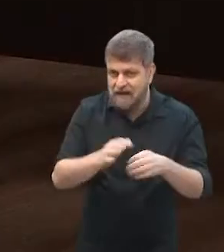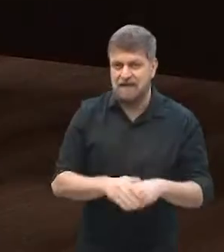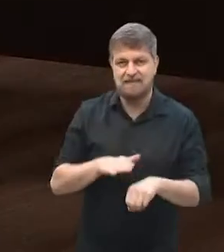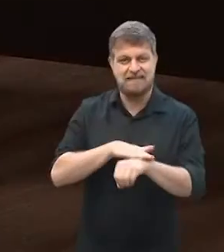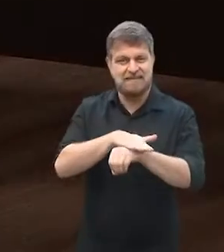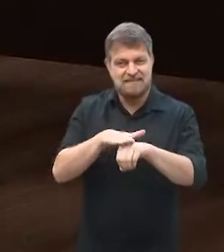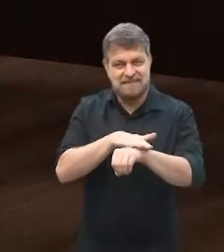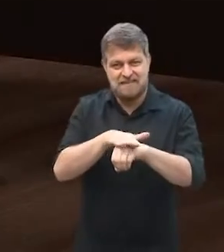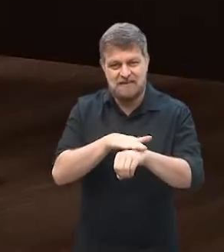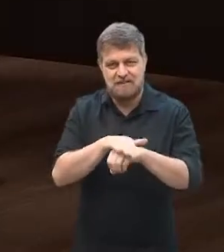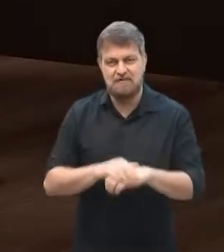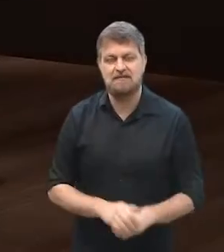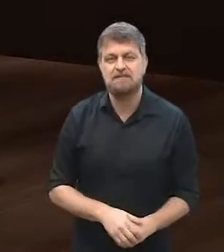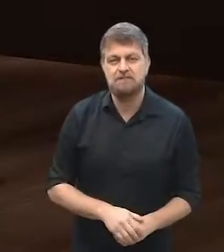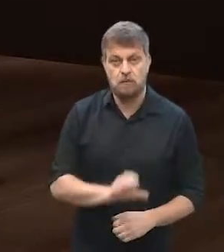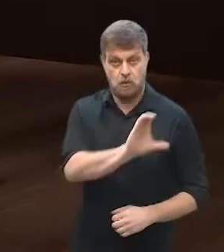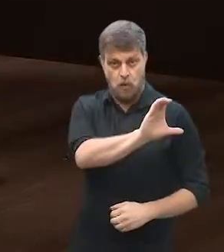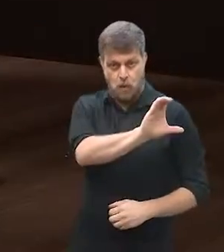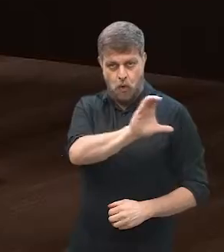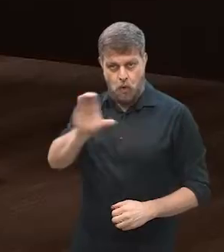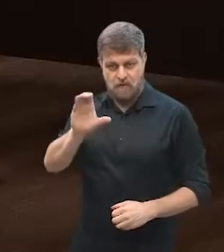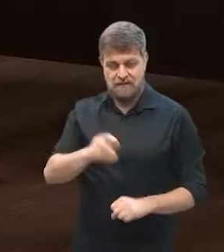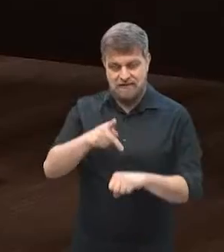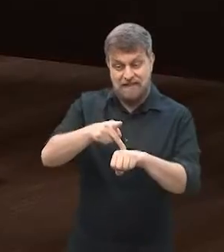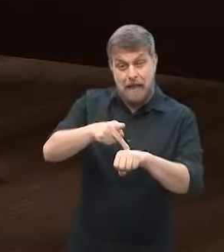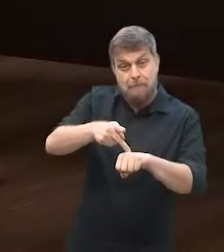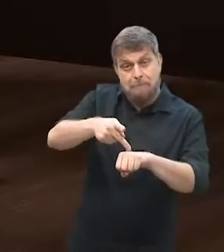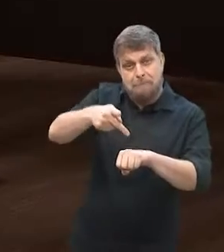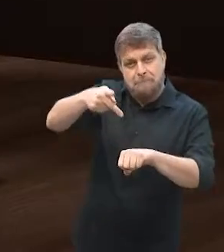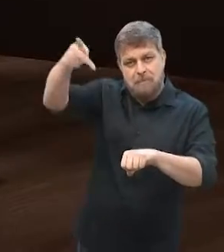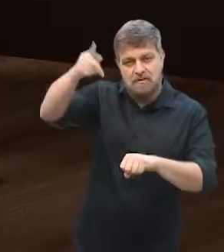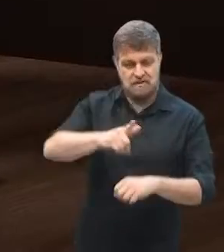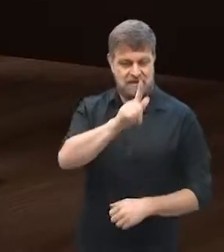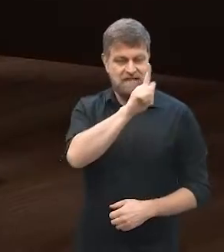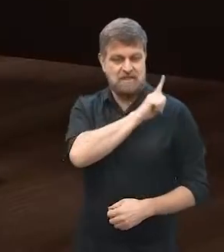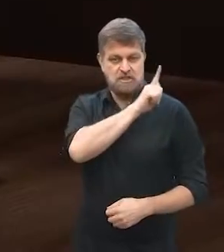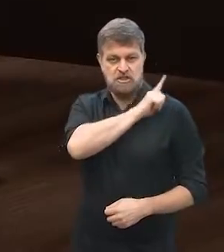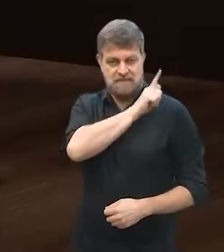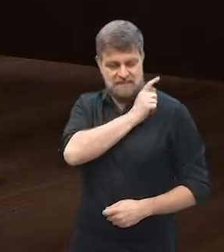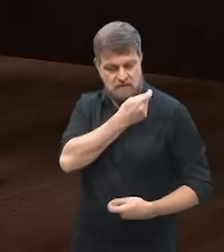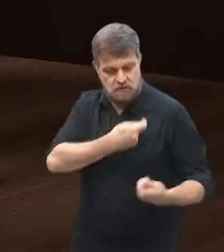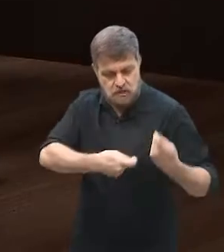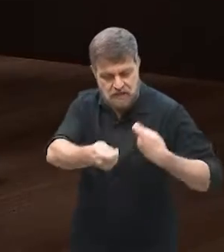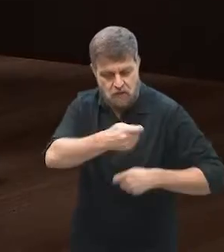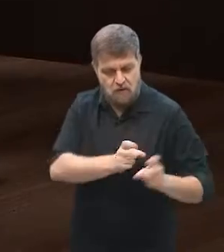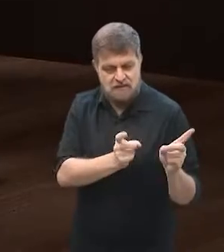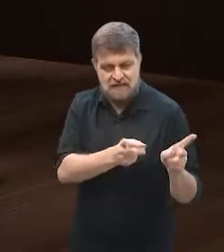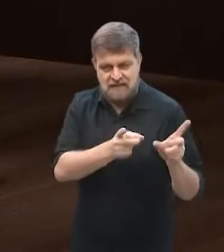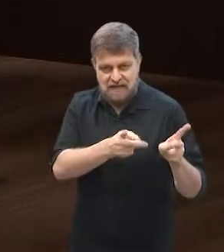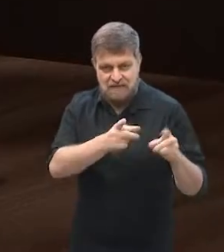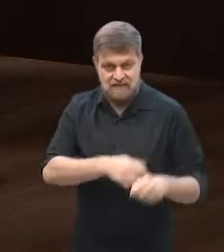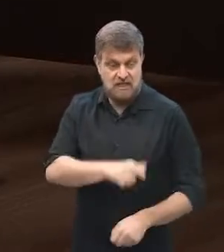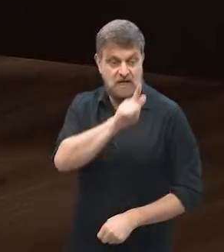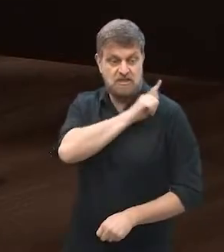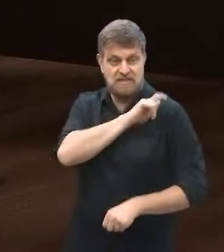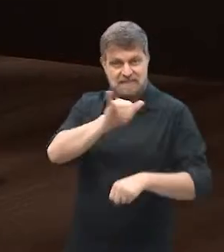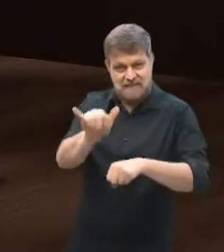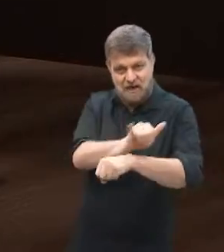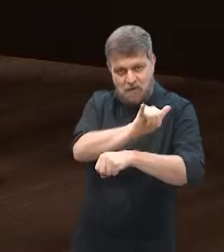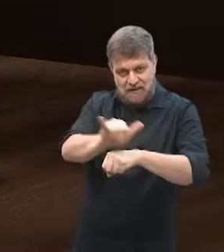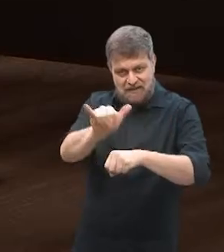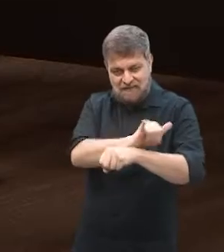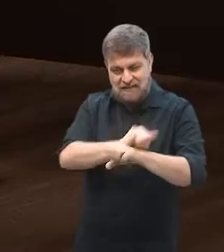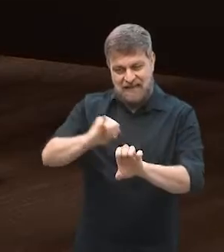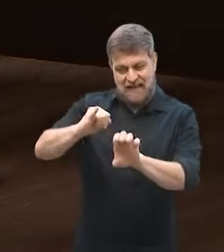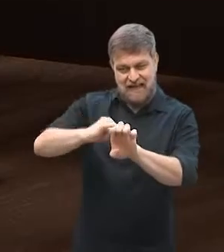conversa agora com o coordenador da pós-graduação em gestão de negócios e de gestão estratégica da